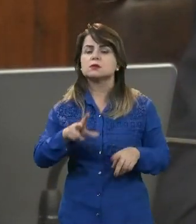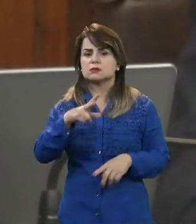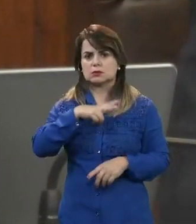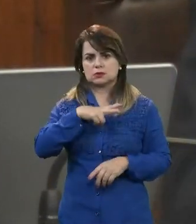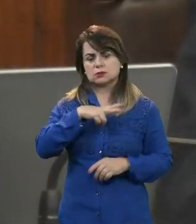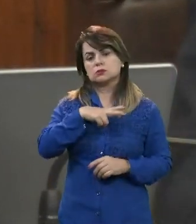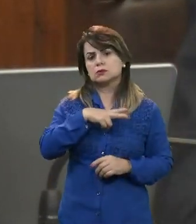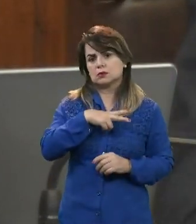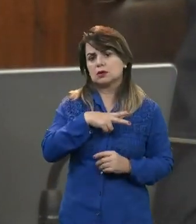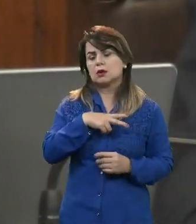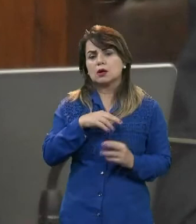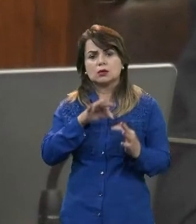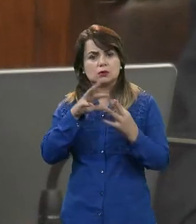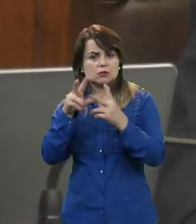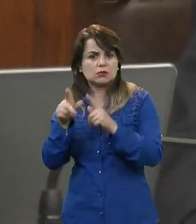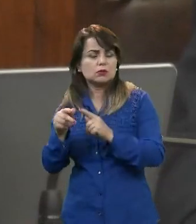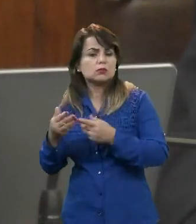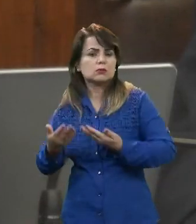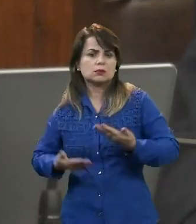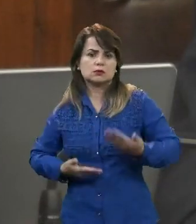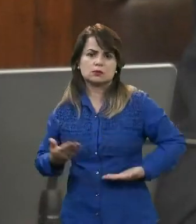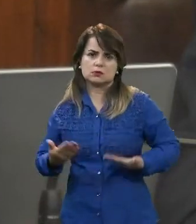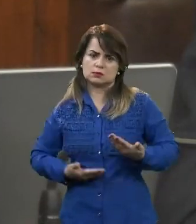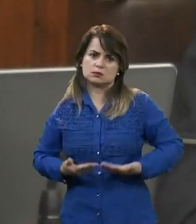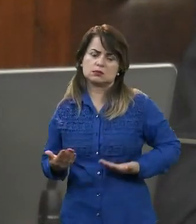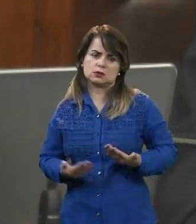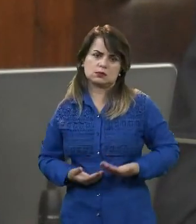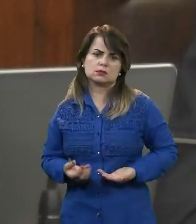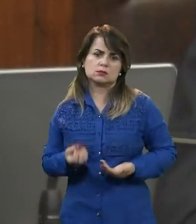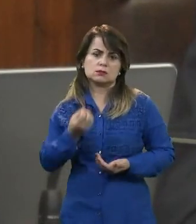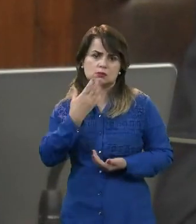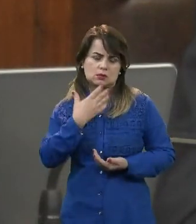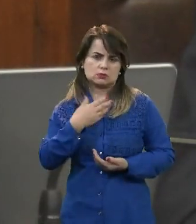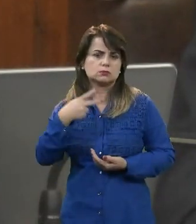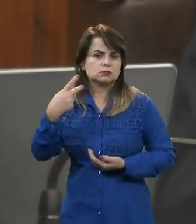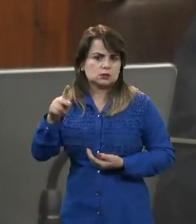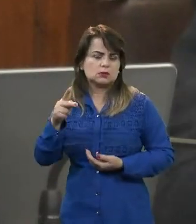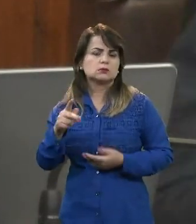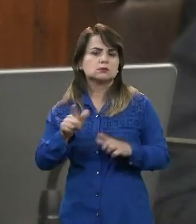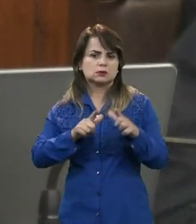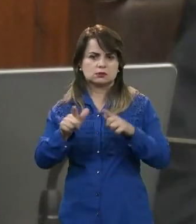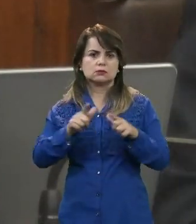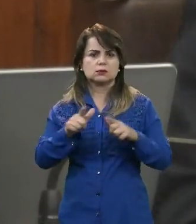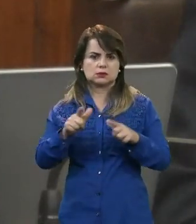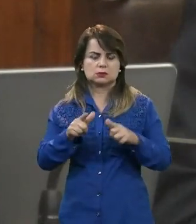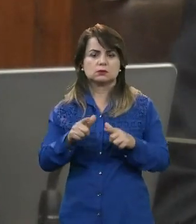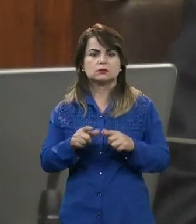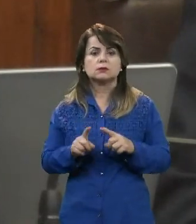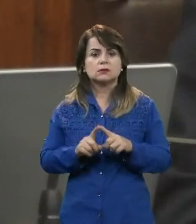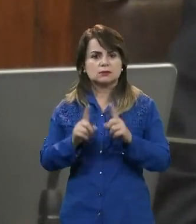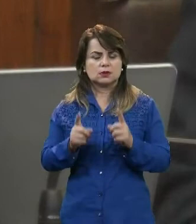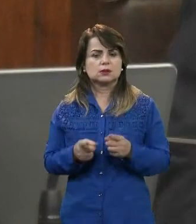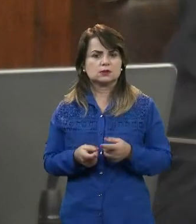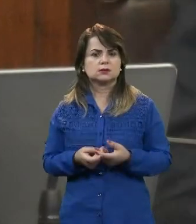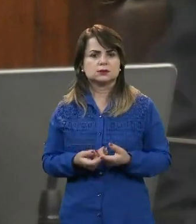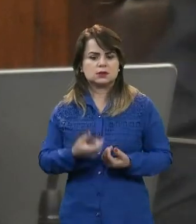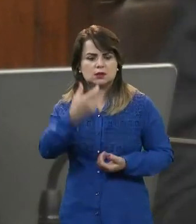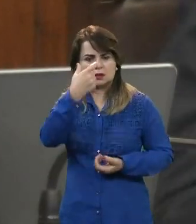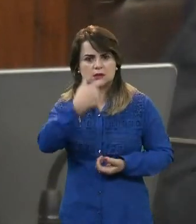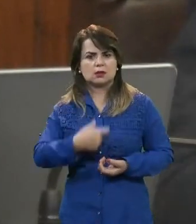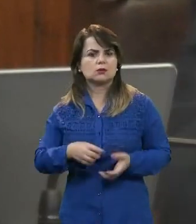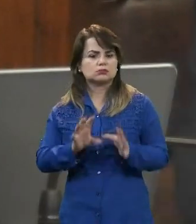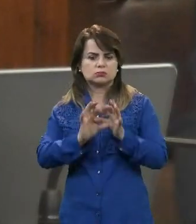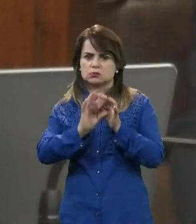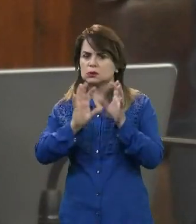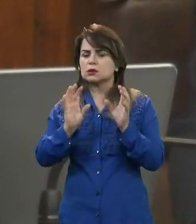que todos, indistintamente, nós temos que exaltar o trabalho que vocês fazem. Mas quero me colocar aqui à disposição, a Casa